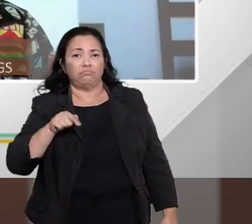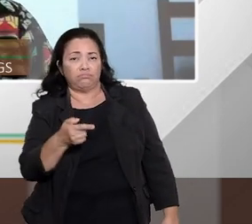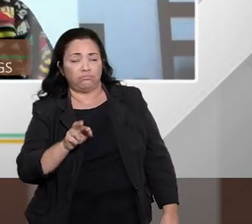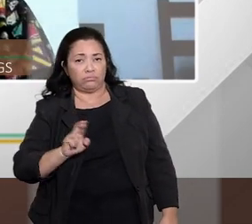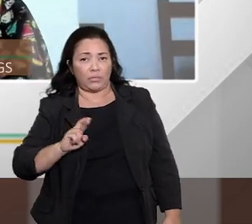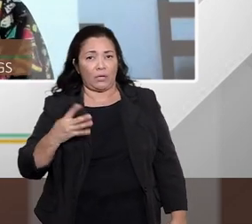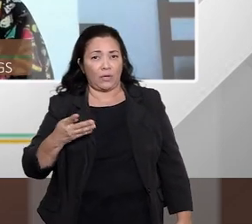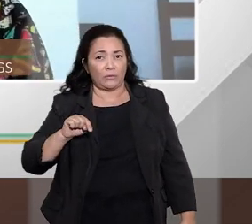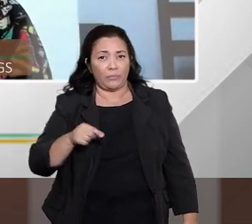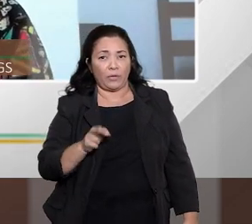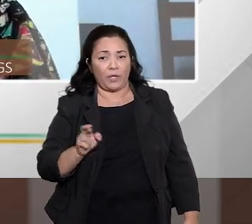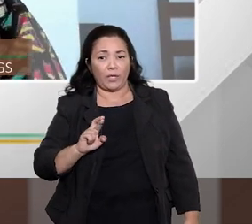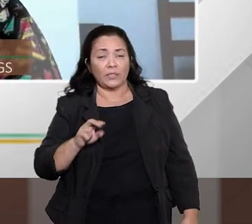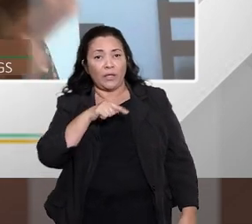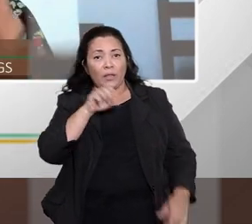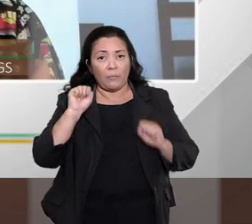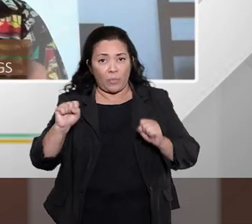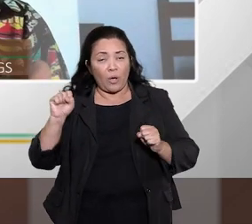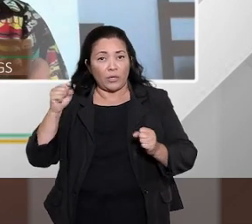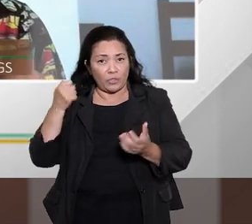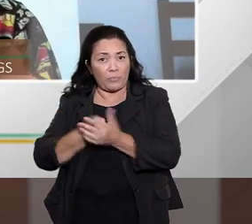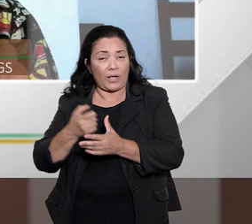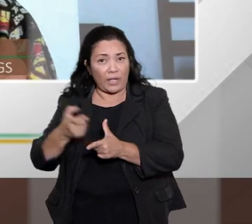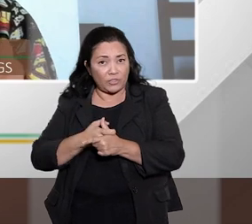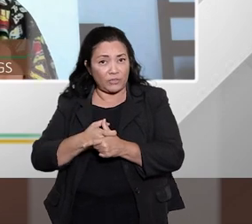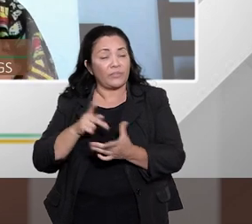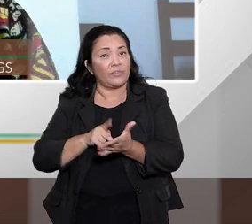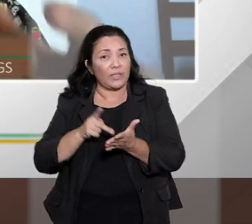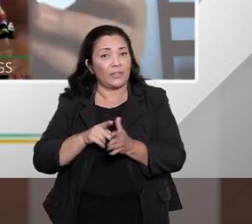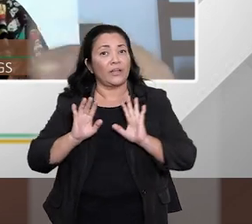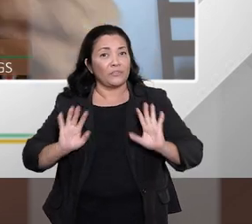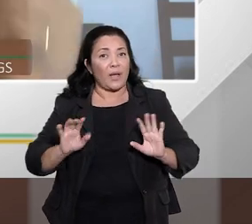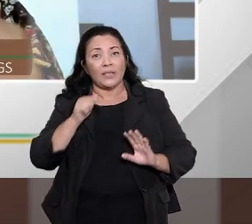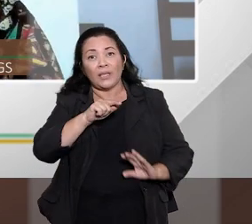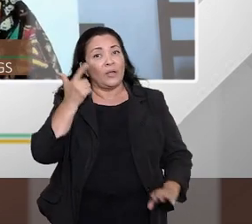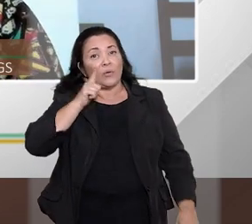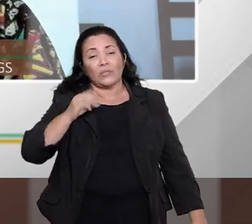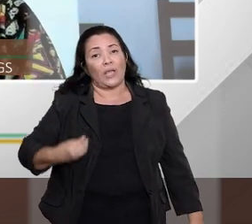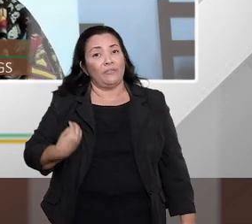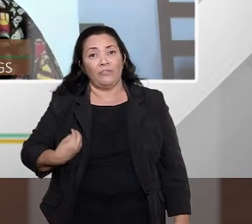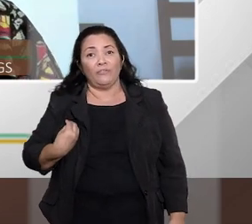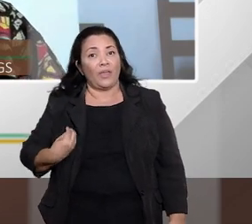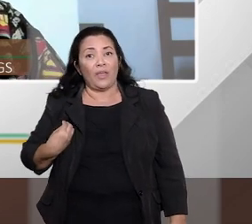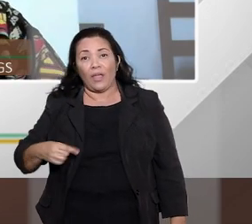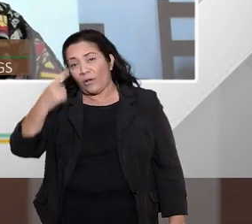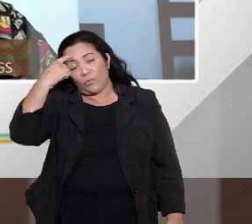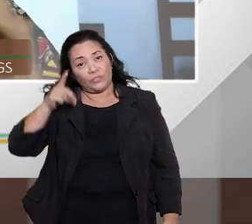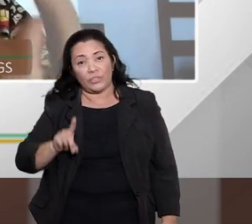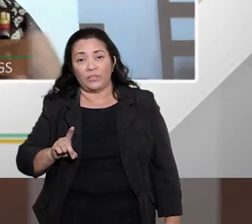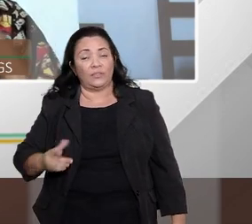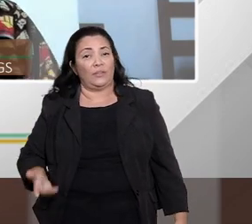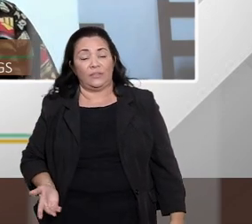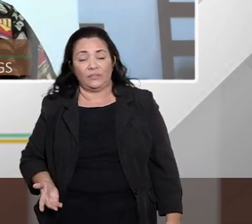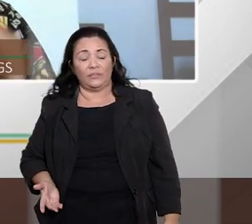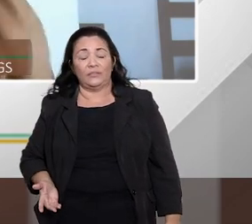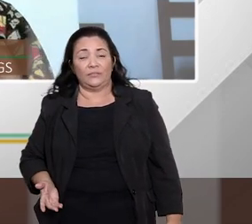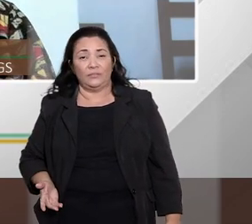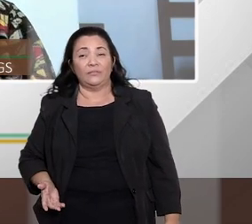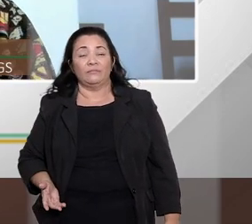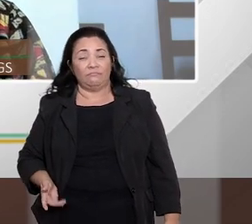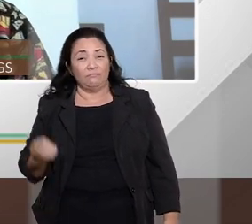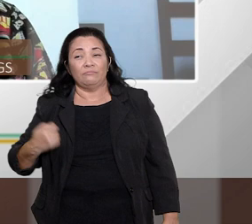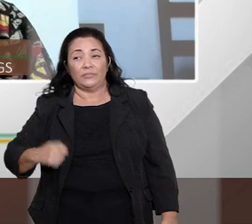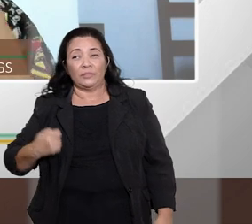pagar a dívida sim, ele pode pagar a dívida mas compromete o mínimo existencial então precisa reorganizar a dívida está pedindo essa